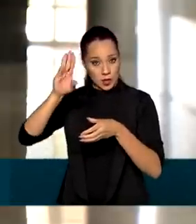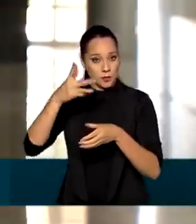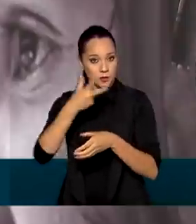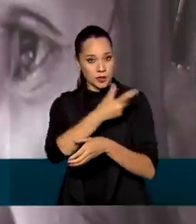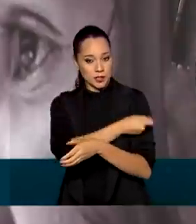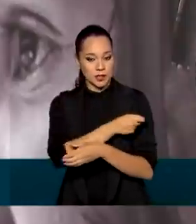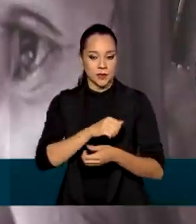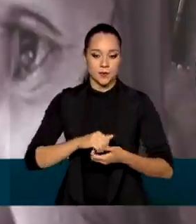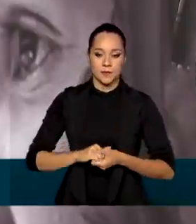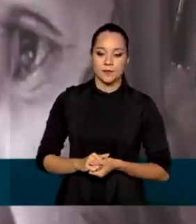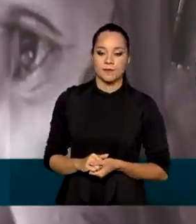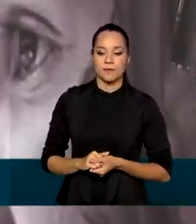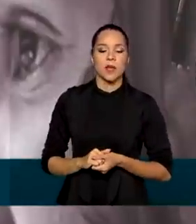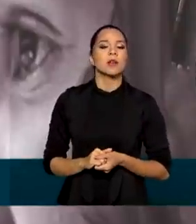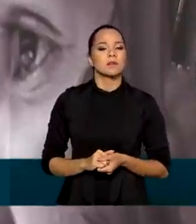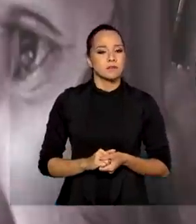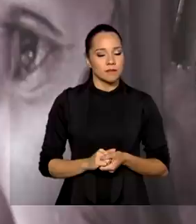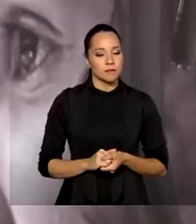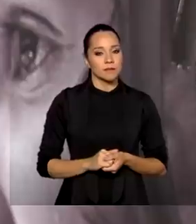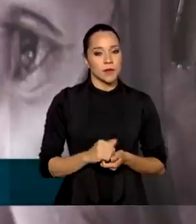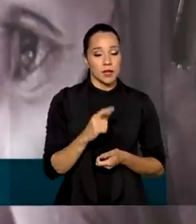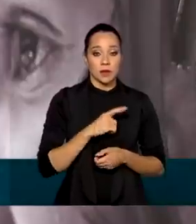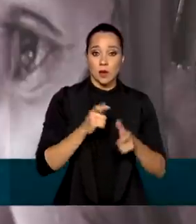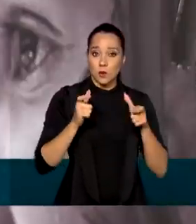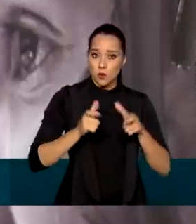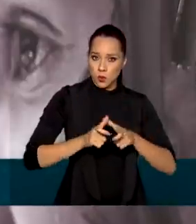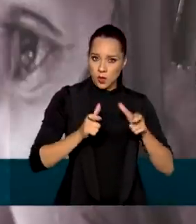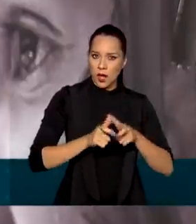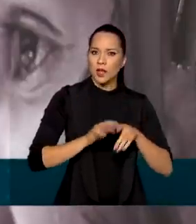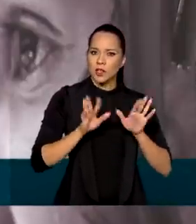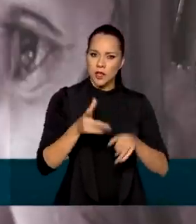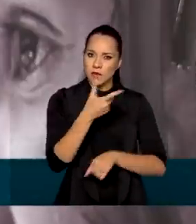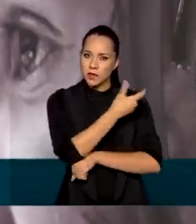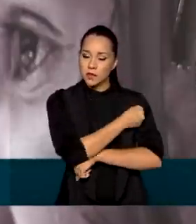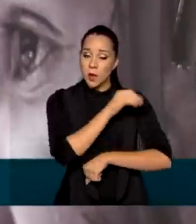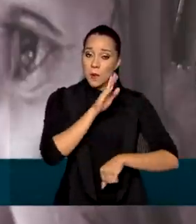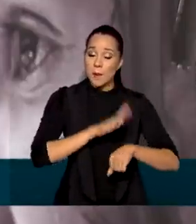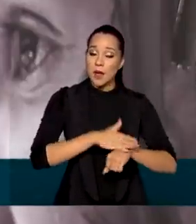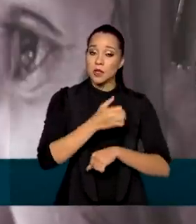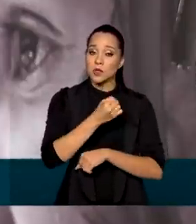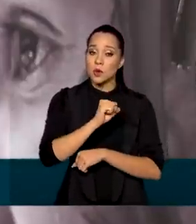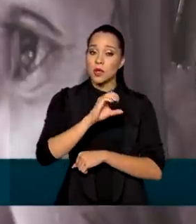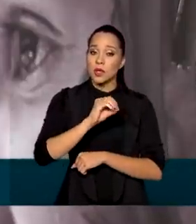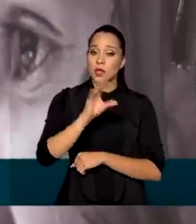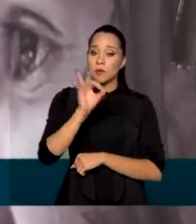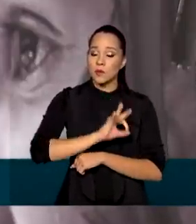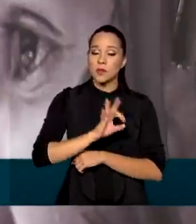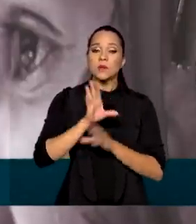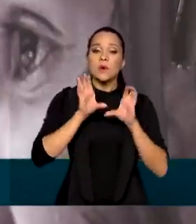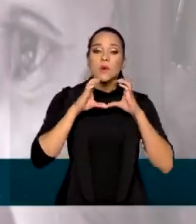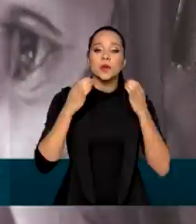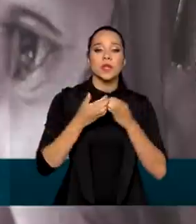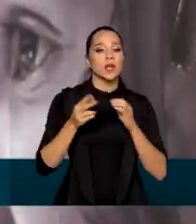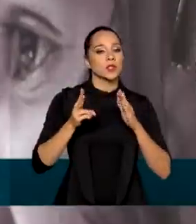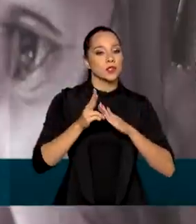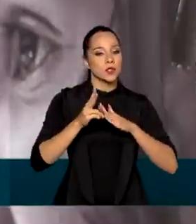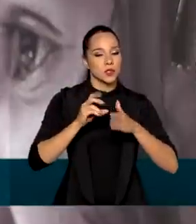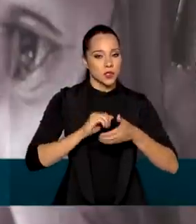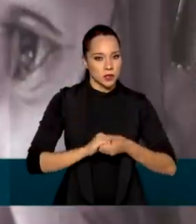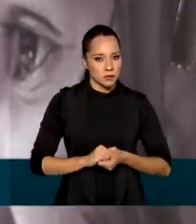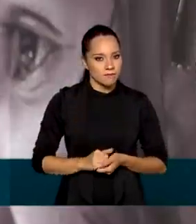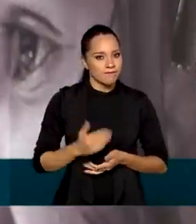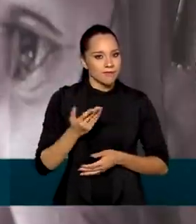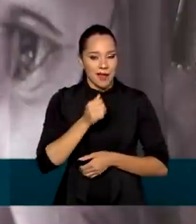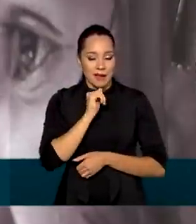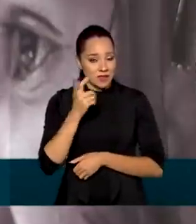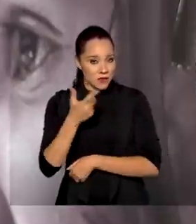vacinação. Há locais aí que já se vacinou mais de 80% da comunidade indígena. Enquanto não